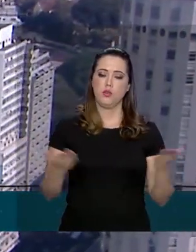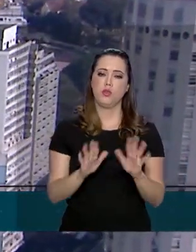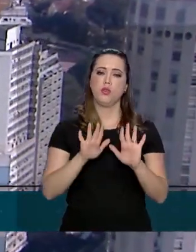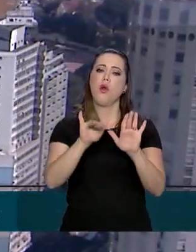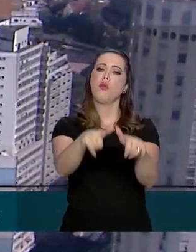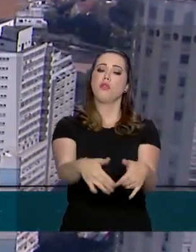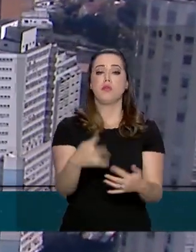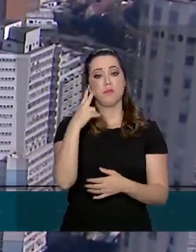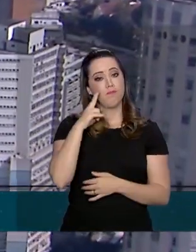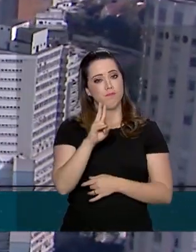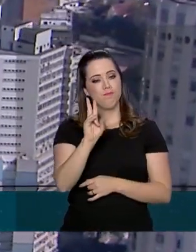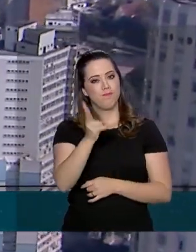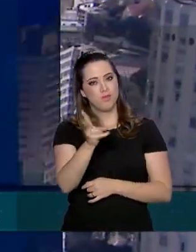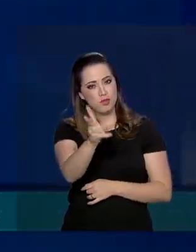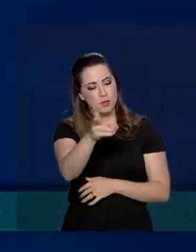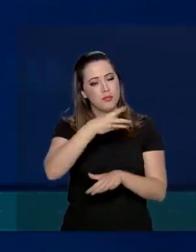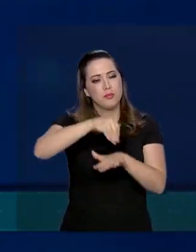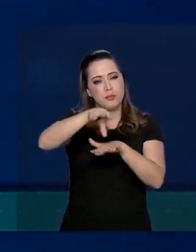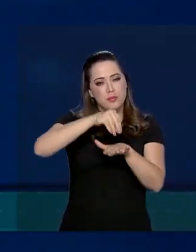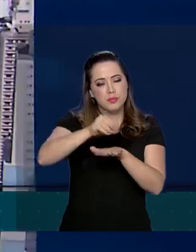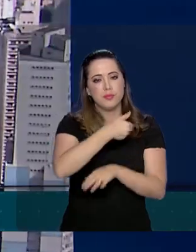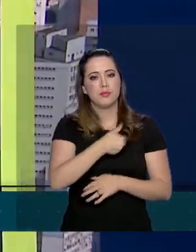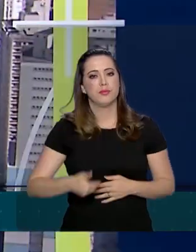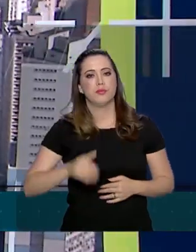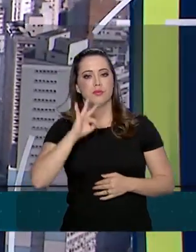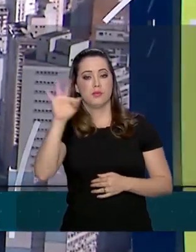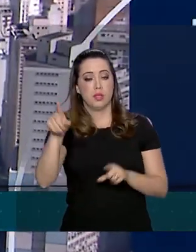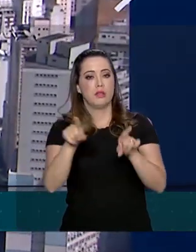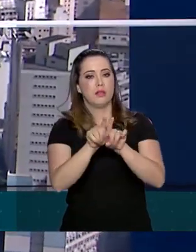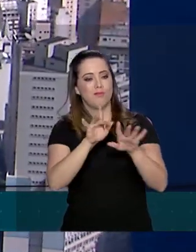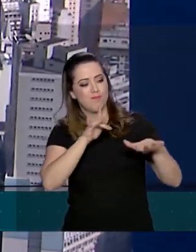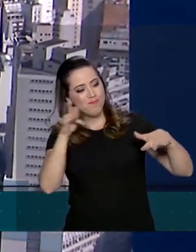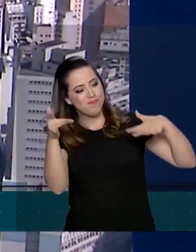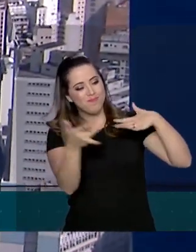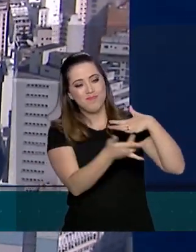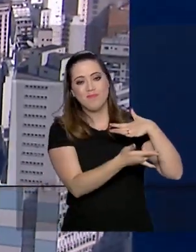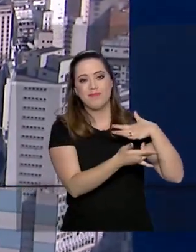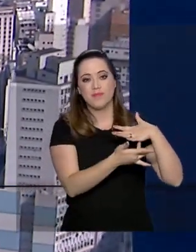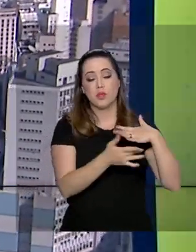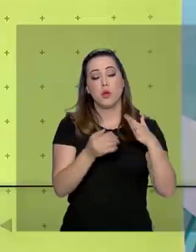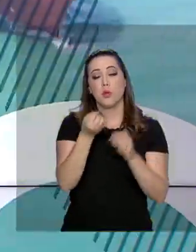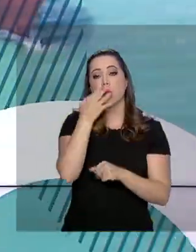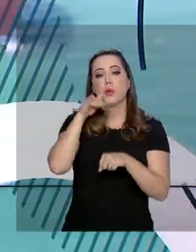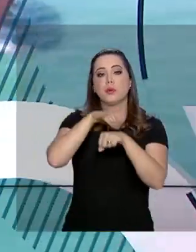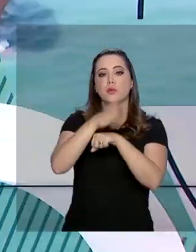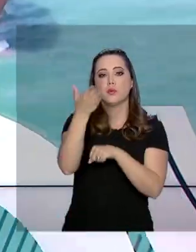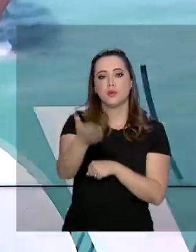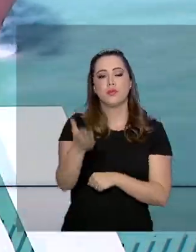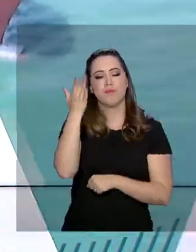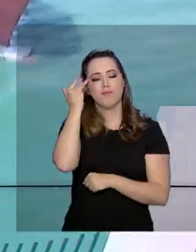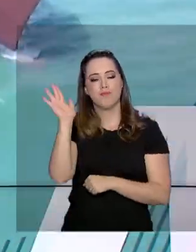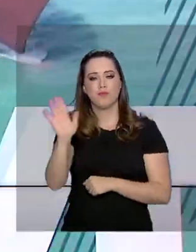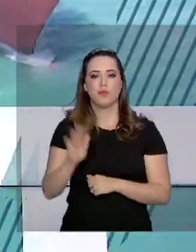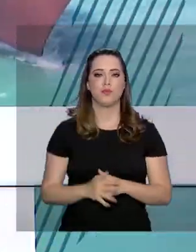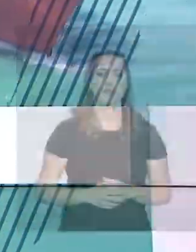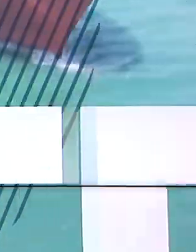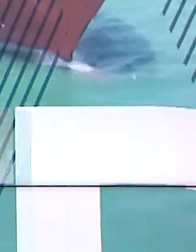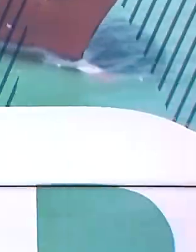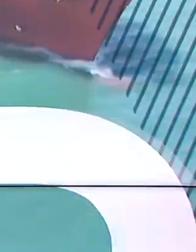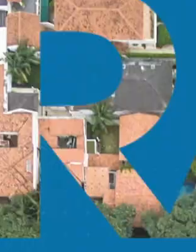Continue bem informado sobre as ações do governo federal também nas nossas redes sociais. Uma boa noite para você e até amanhã.